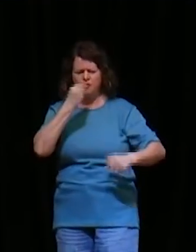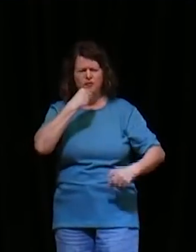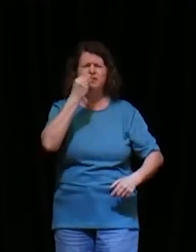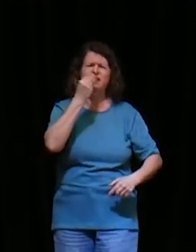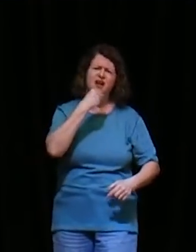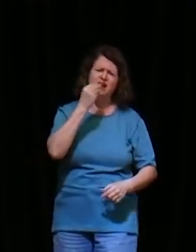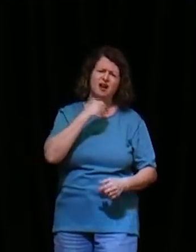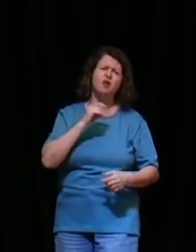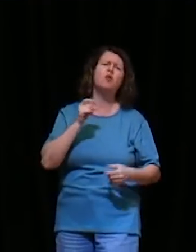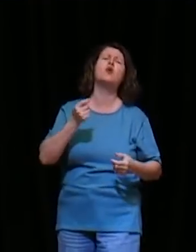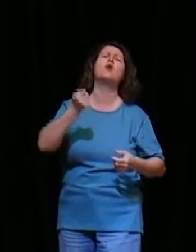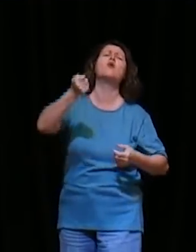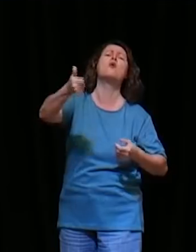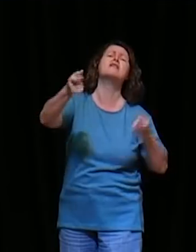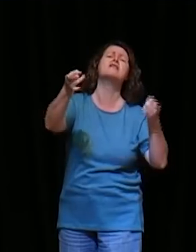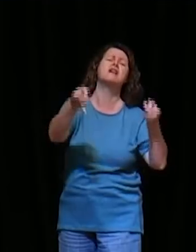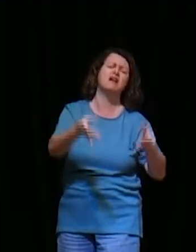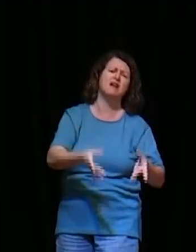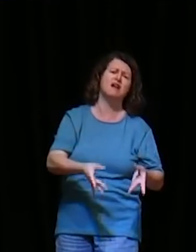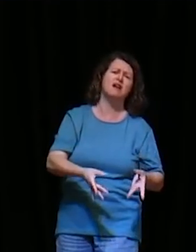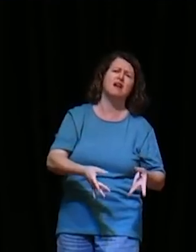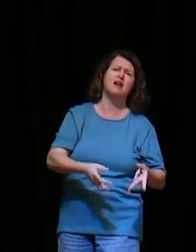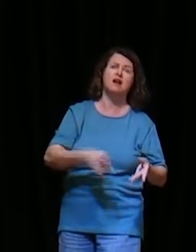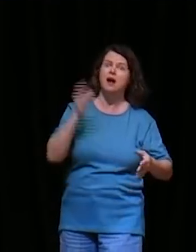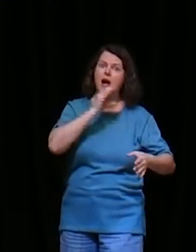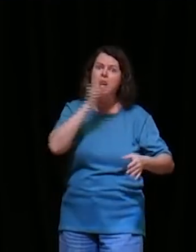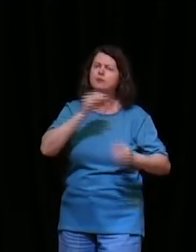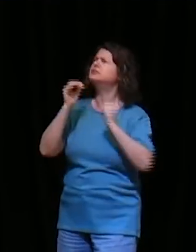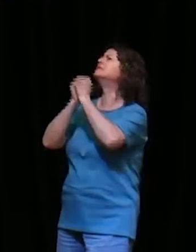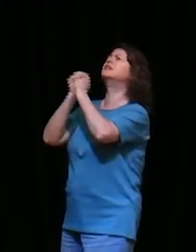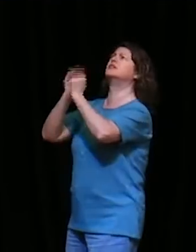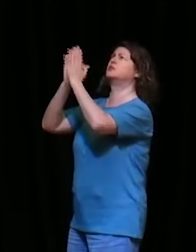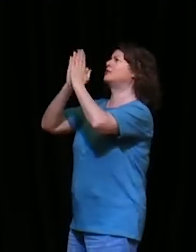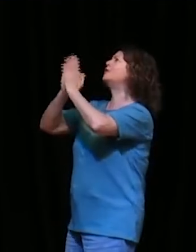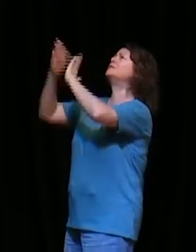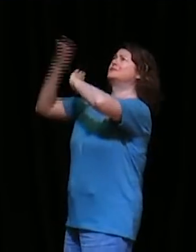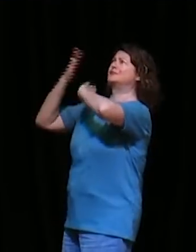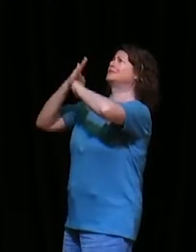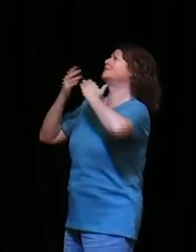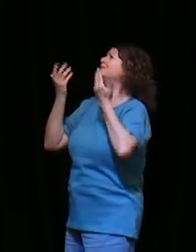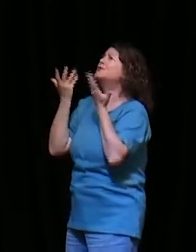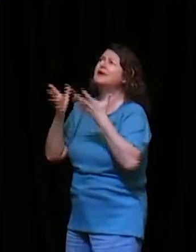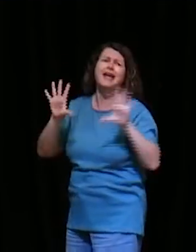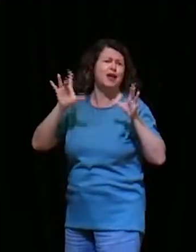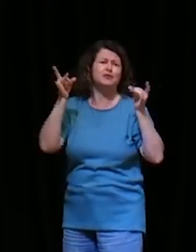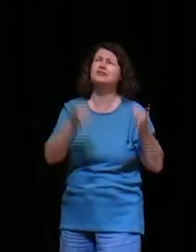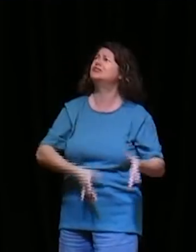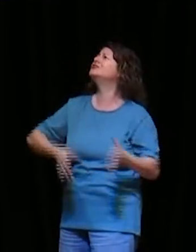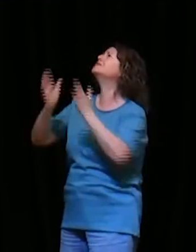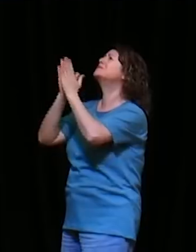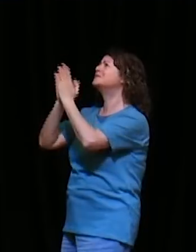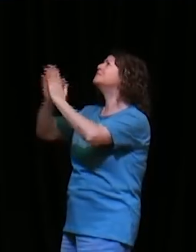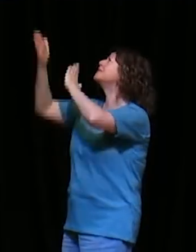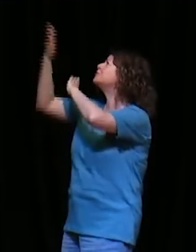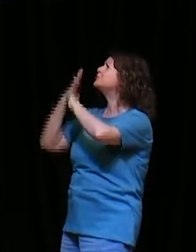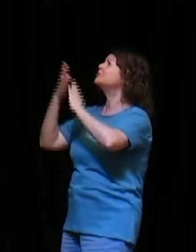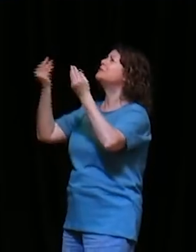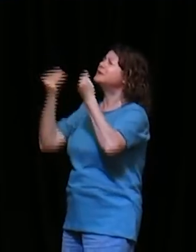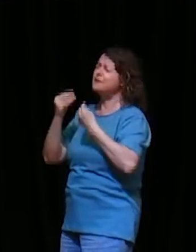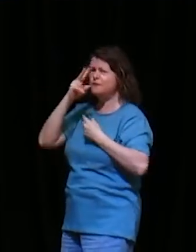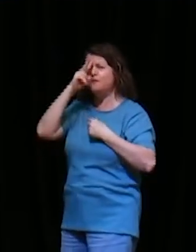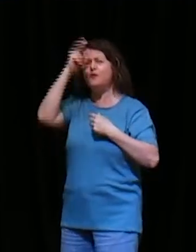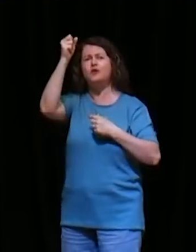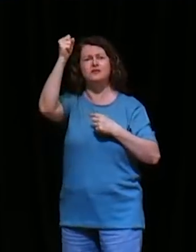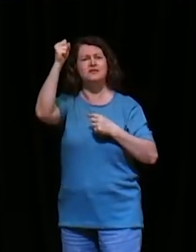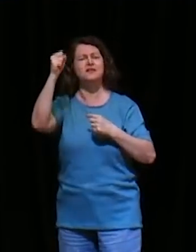é Deus que opera em mim e você, o querer e também o efetuar, essa vontade de você continuar seguindo em